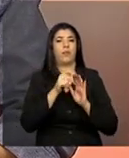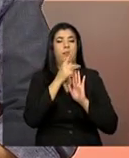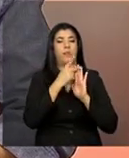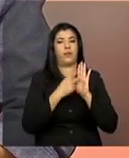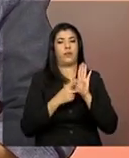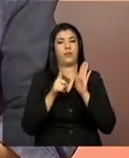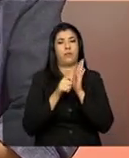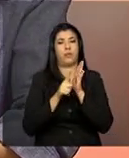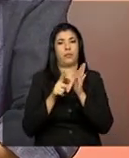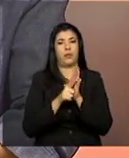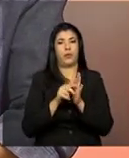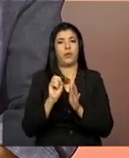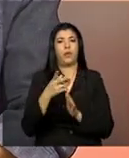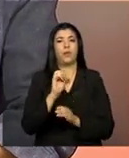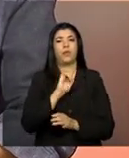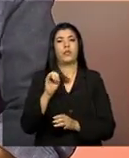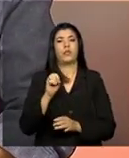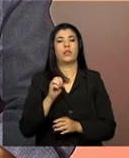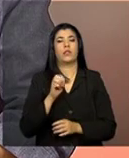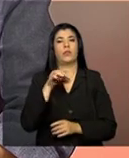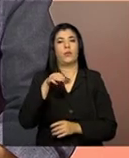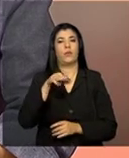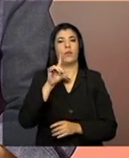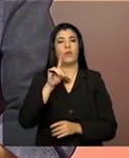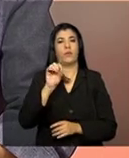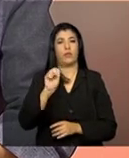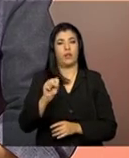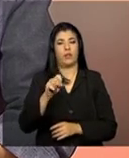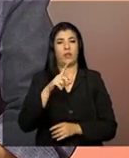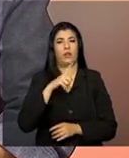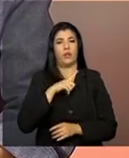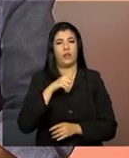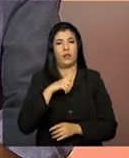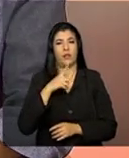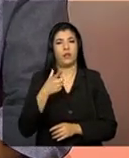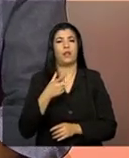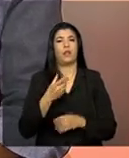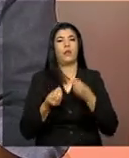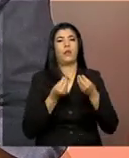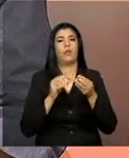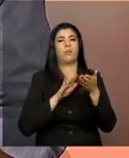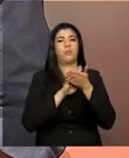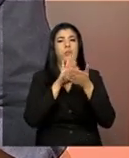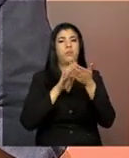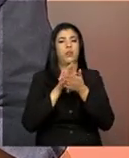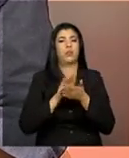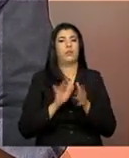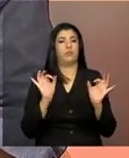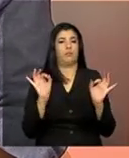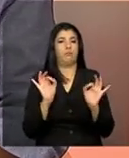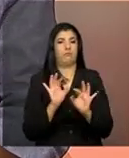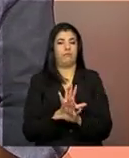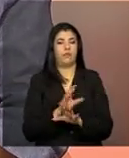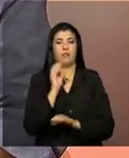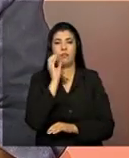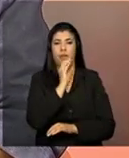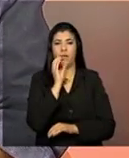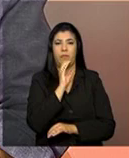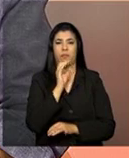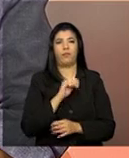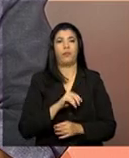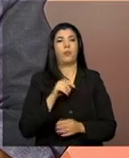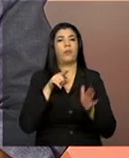oferece recursos para que os prontuários possam ser imprimidos e tudo. Só para encerrar o bloco brevemente,